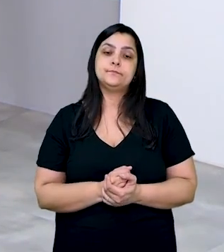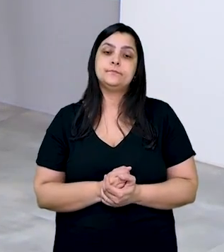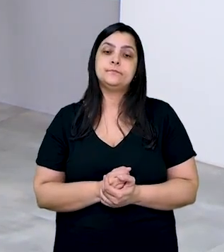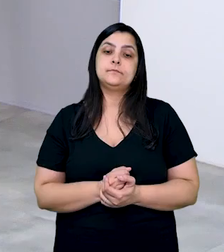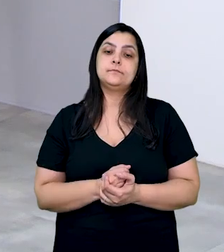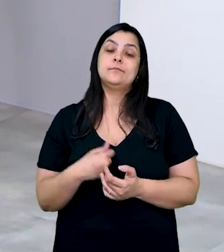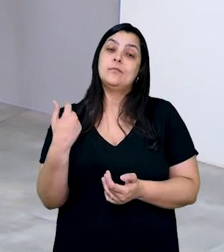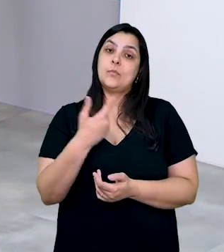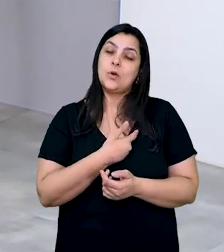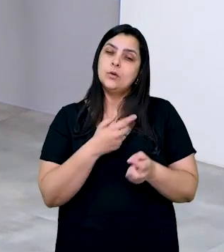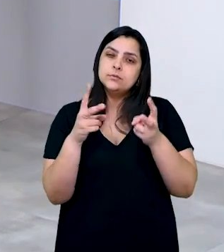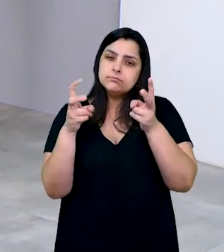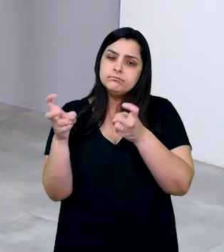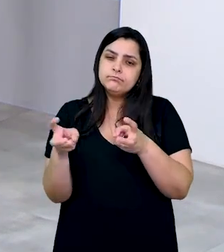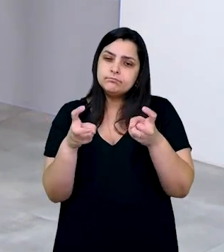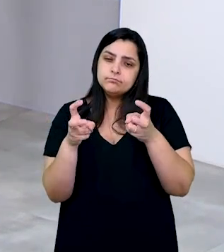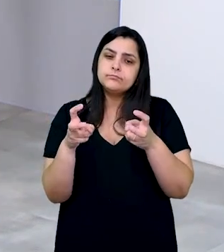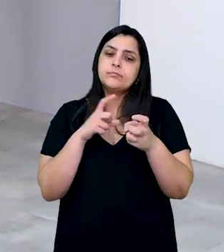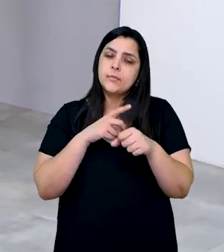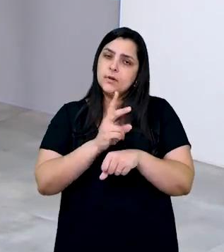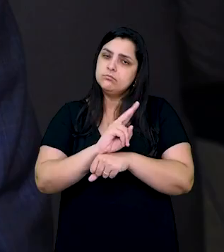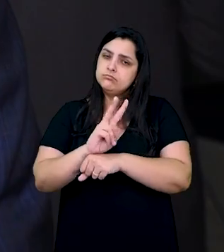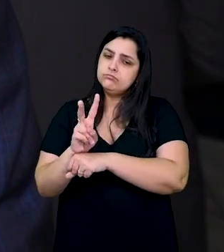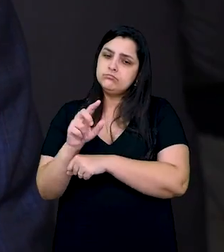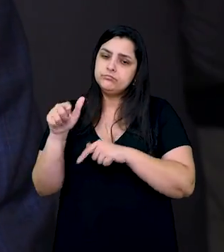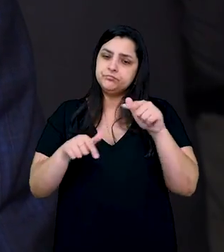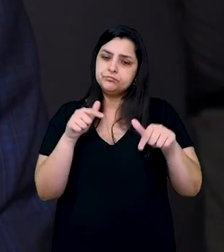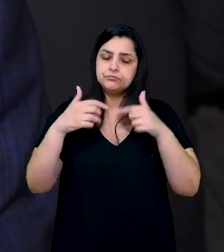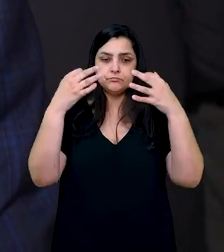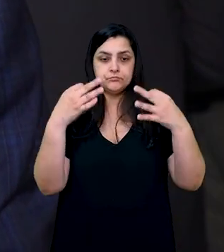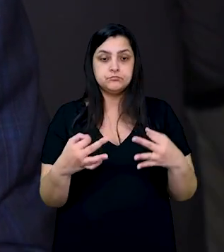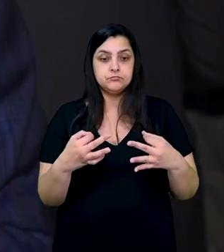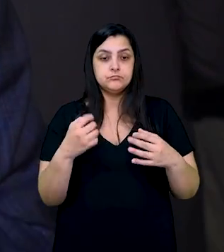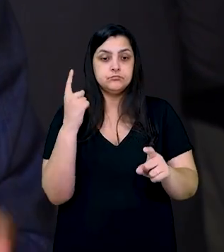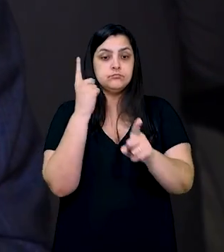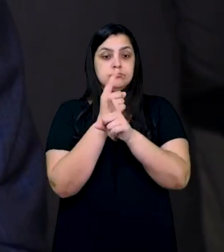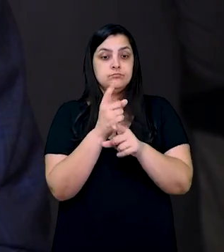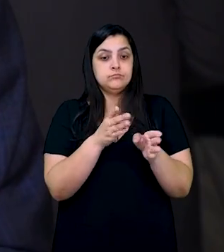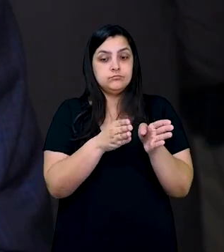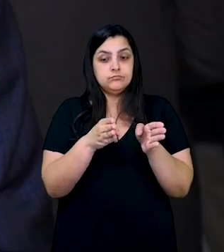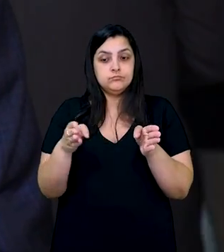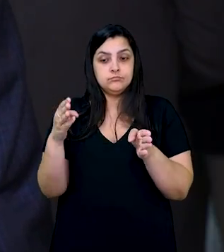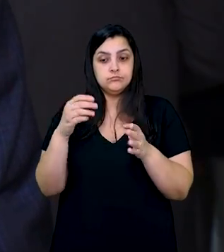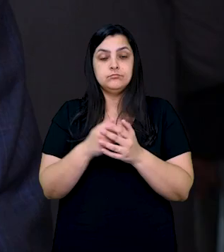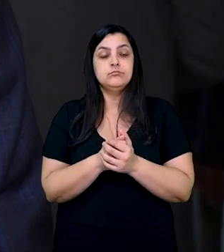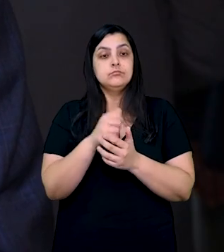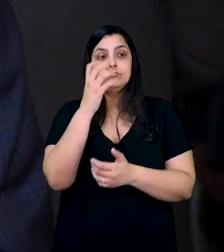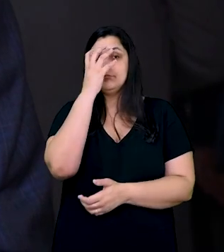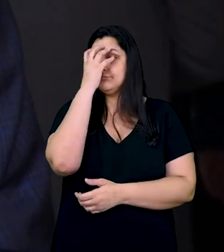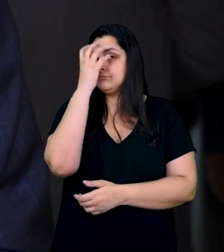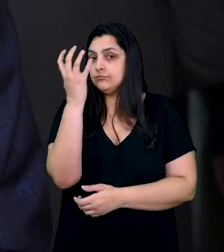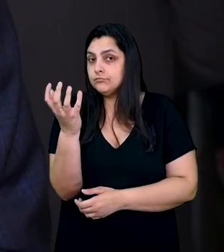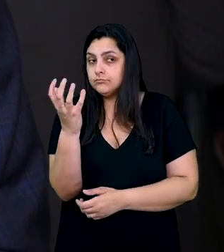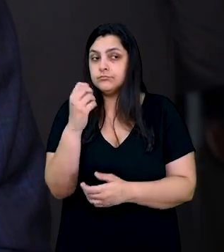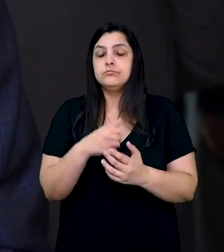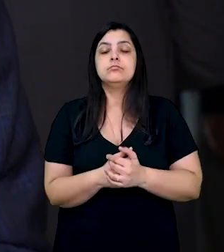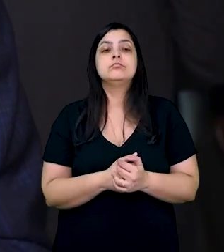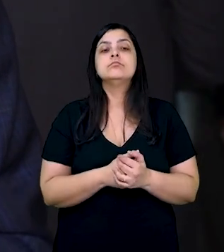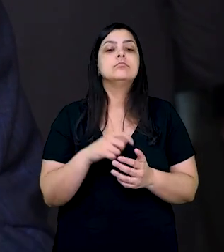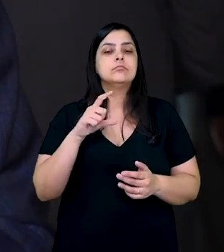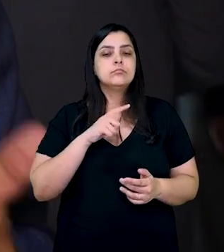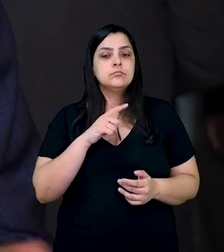Nós temos o observatório, o monitor do trabalho decente, que identifica esse processo por meio de inteligência artificial,